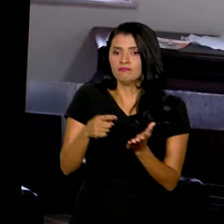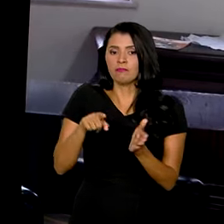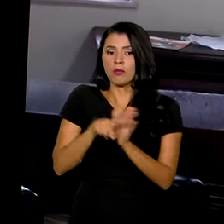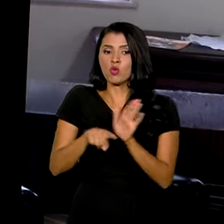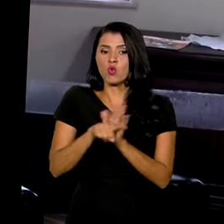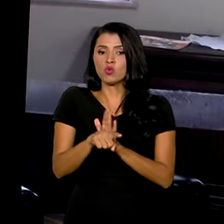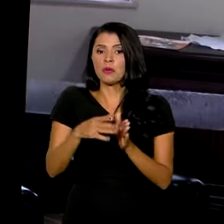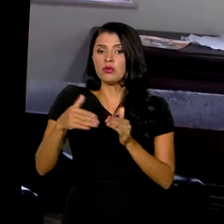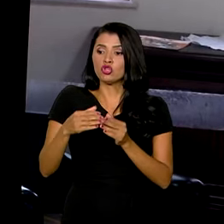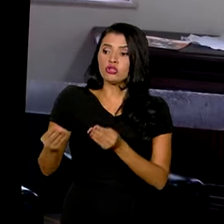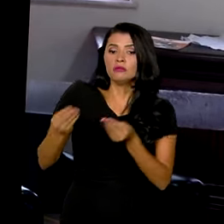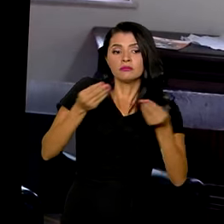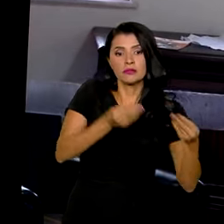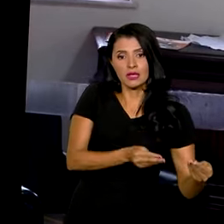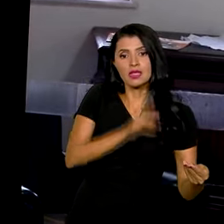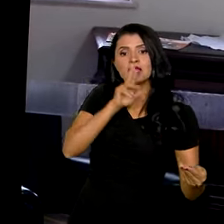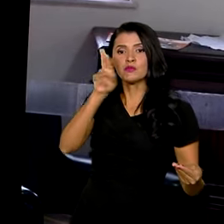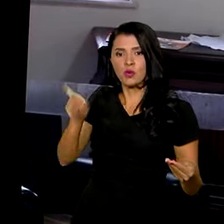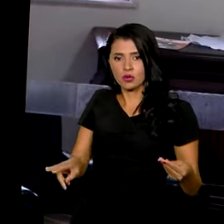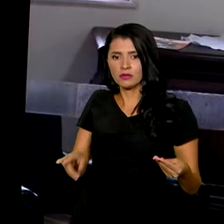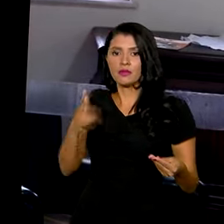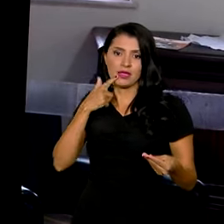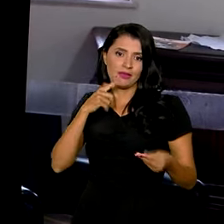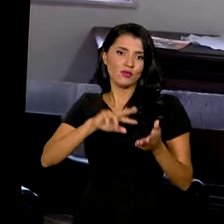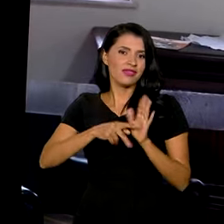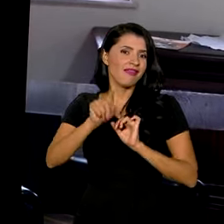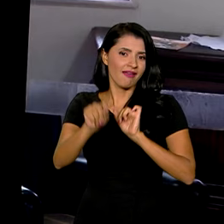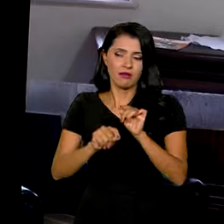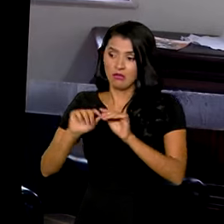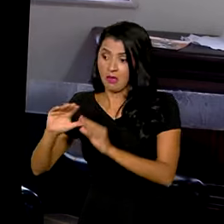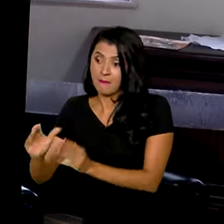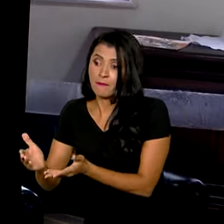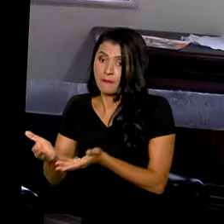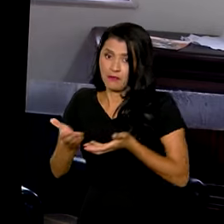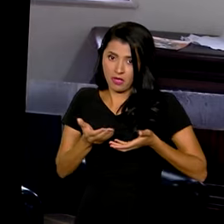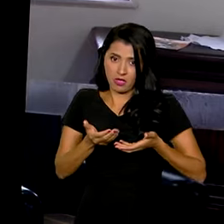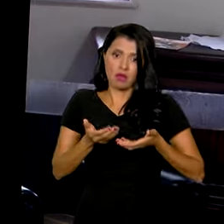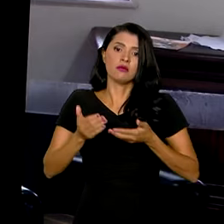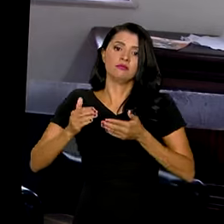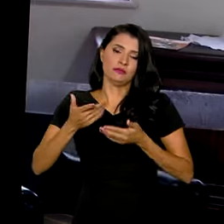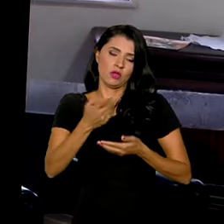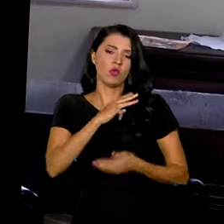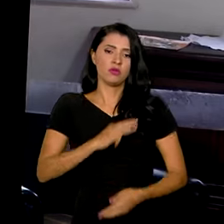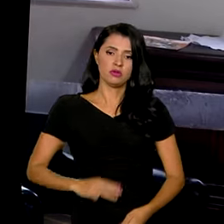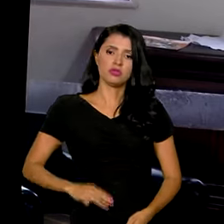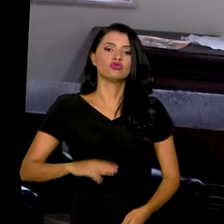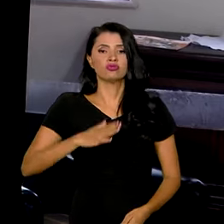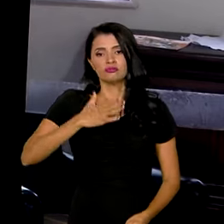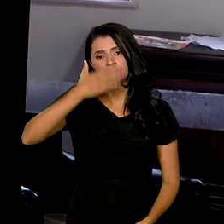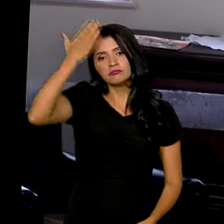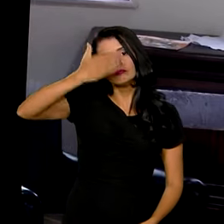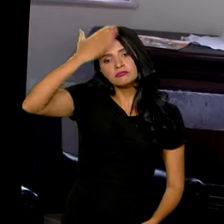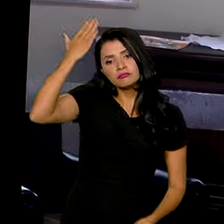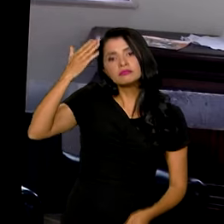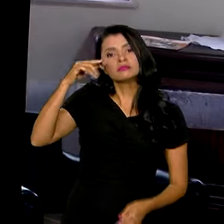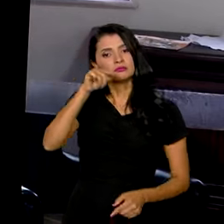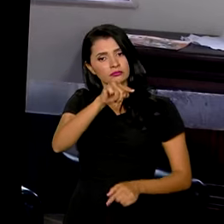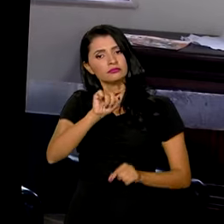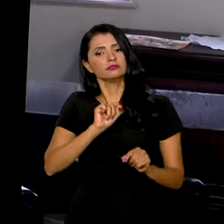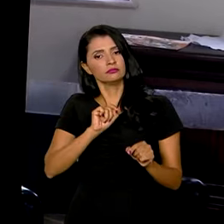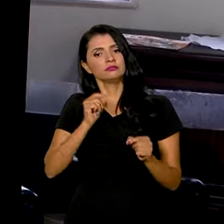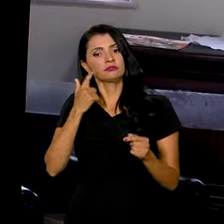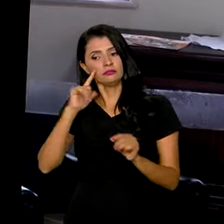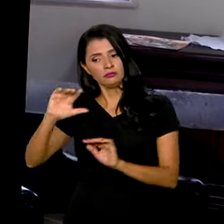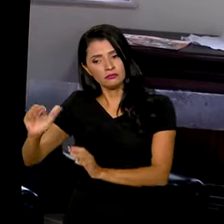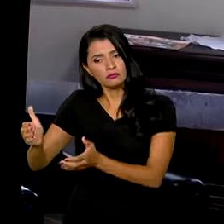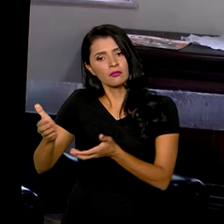significa acolher essa demanda. O ministro da Secretaria-Geral da Presidência, o Márcio Macedo, ele trata